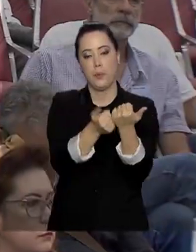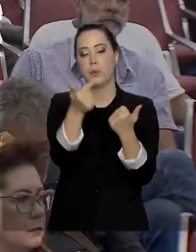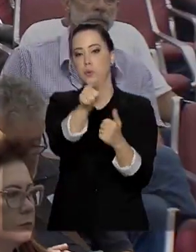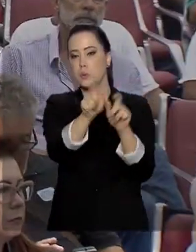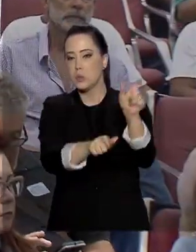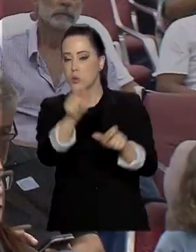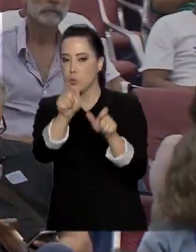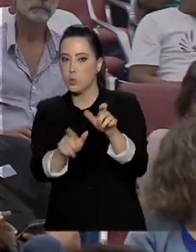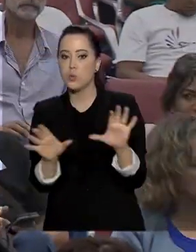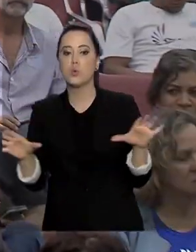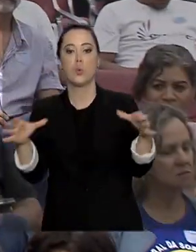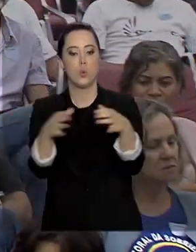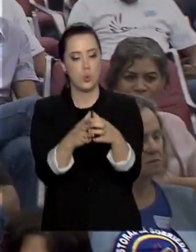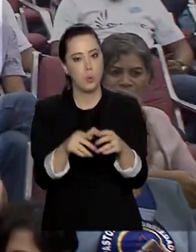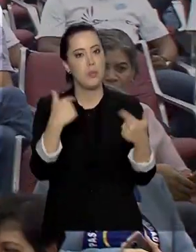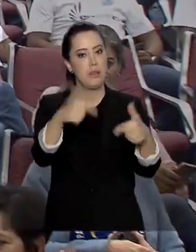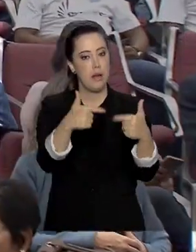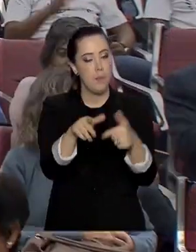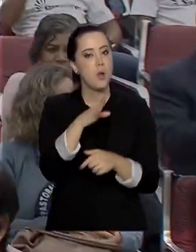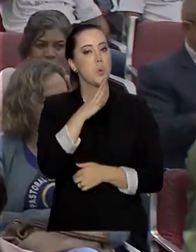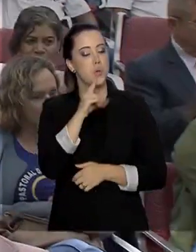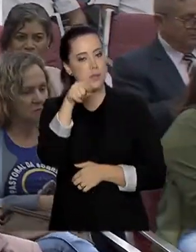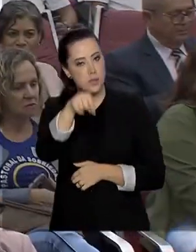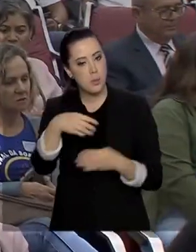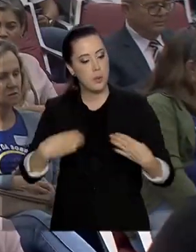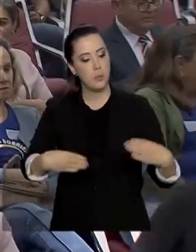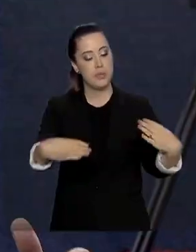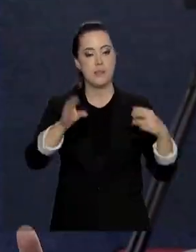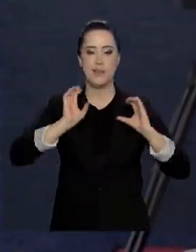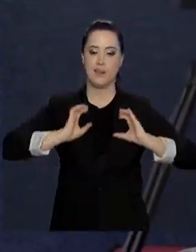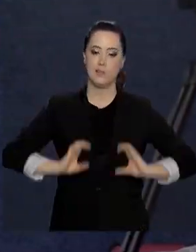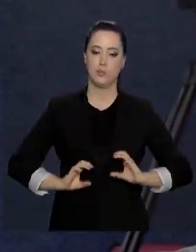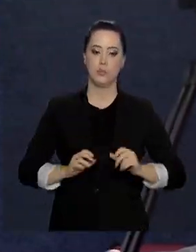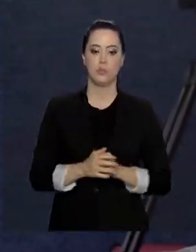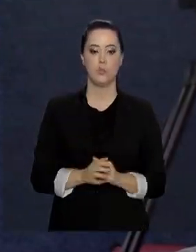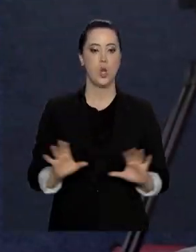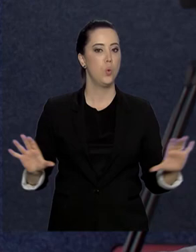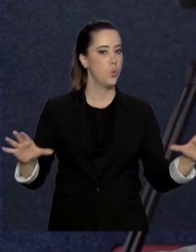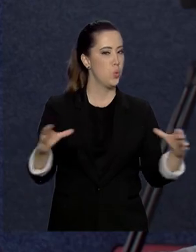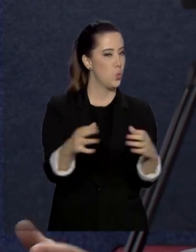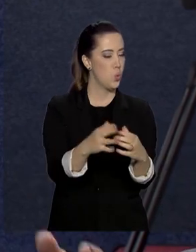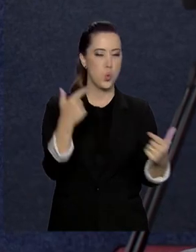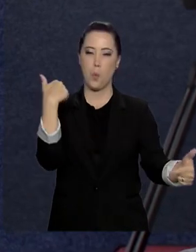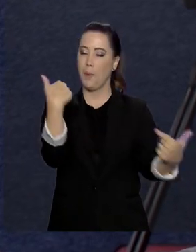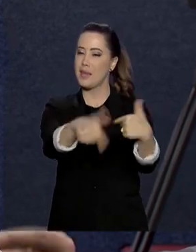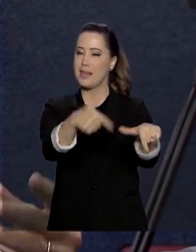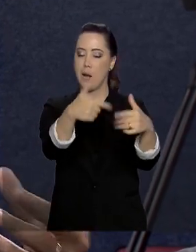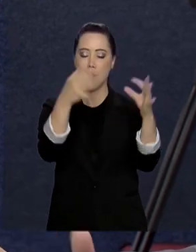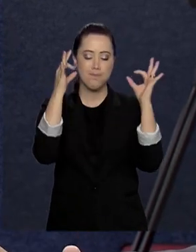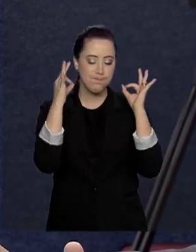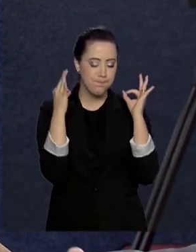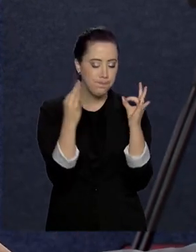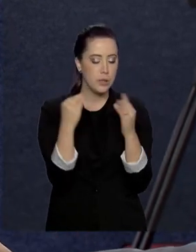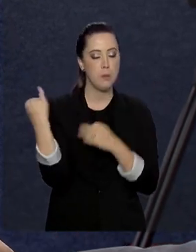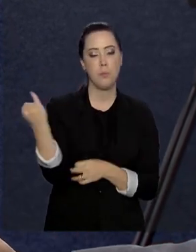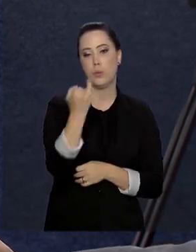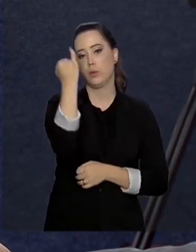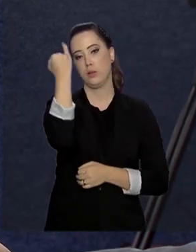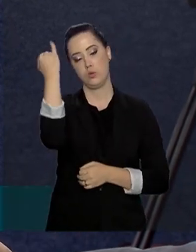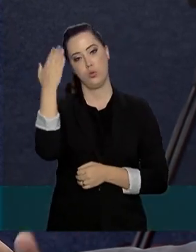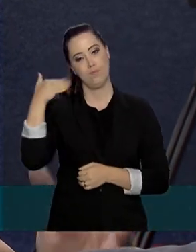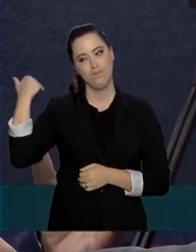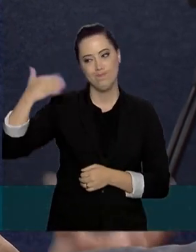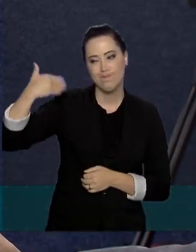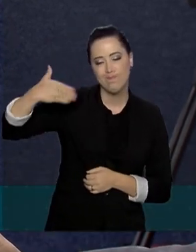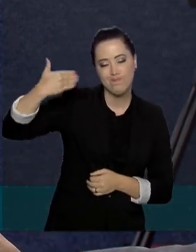esses grupos tiveram o trabalho reconhecido pelo Ministério da Cidadania. São grupos que vêm realizando um trabalho extremamente importante ao